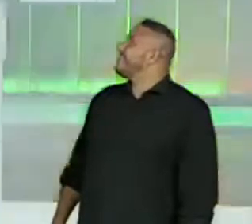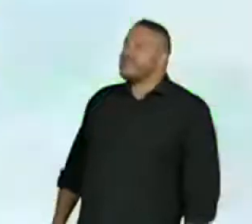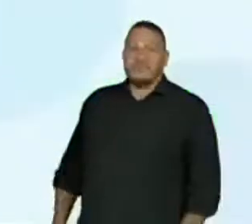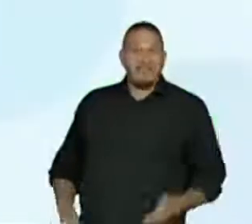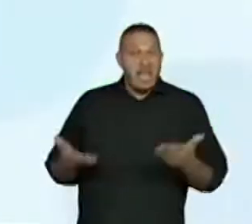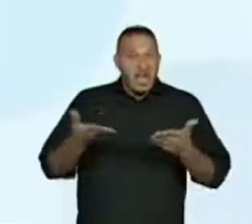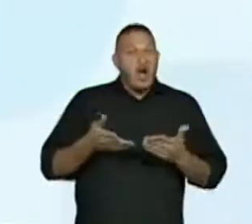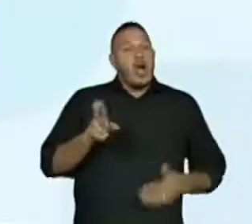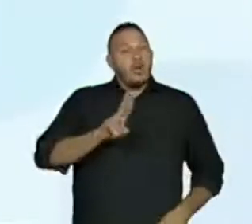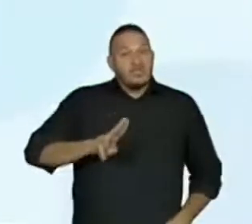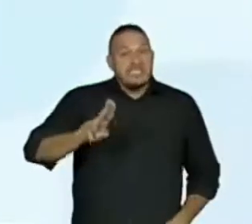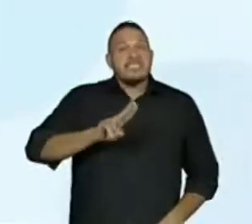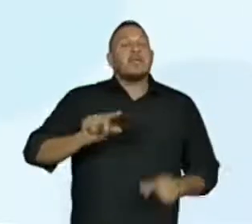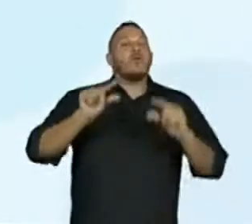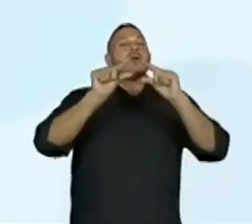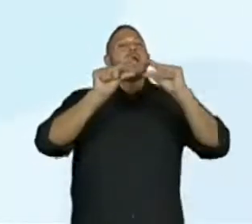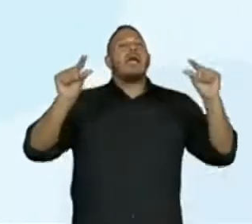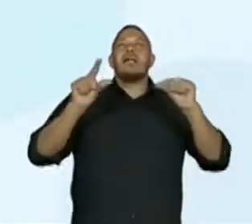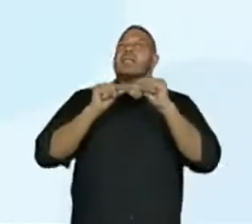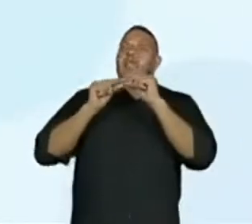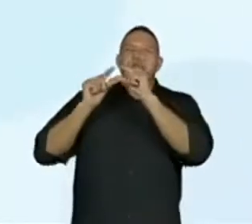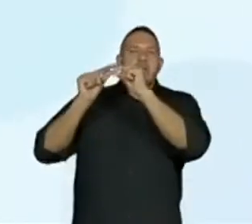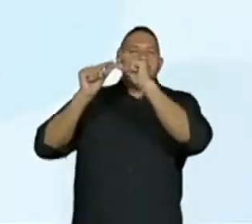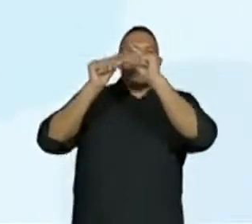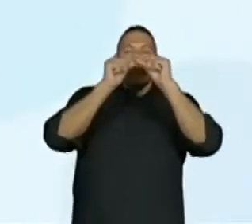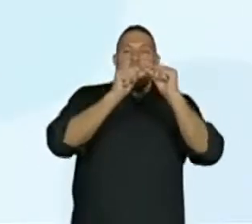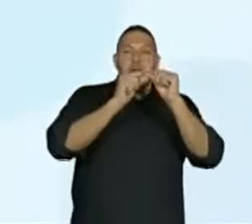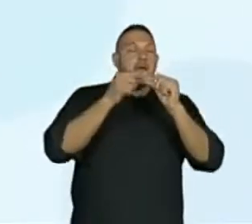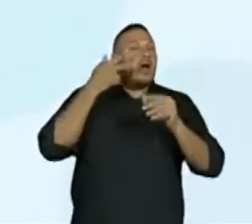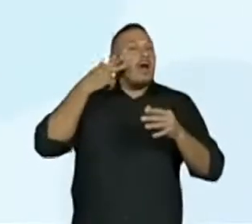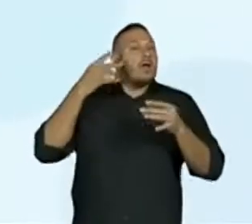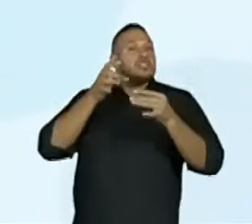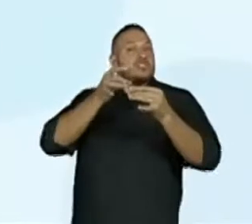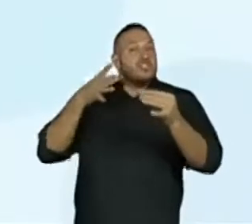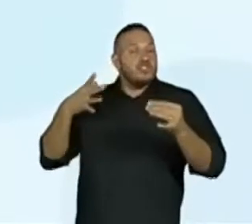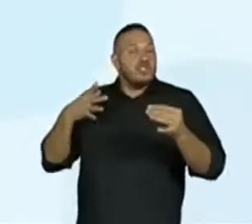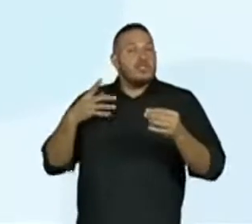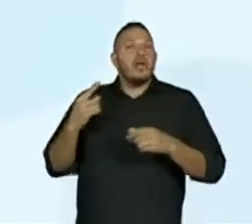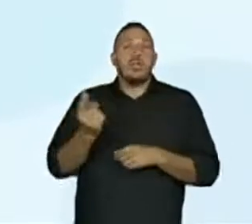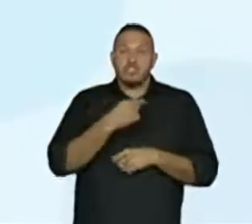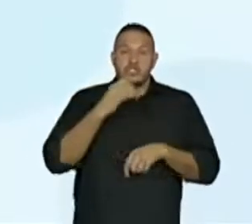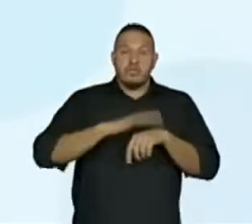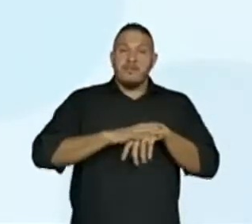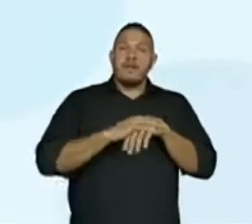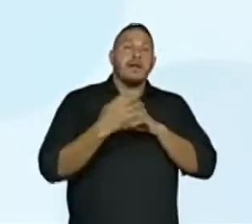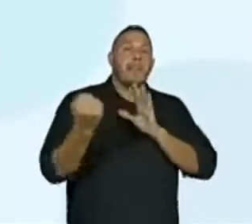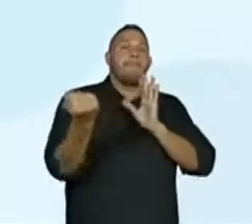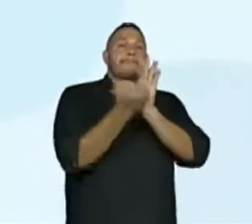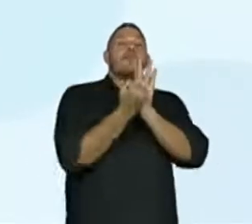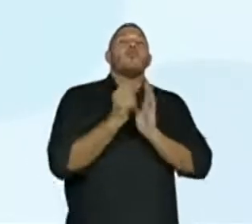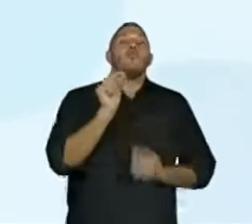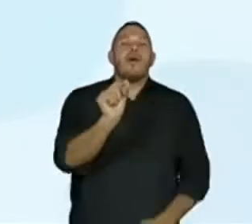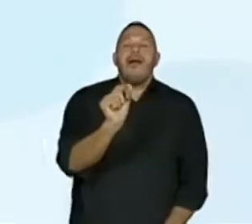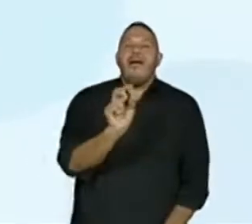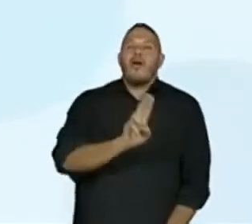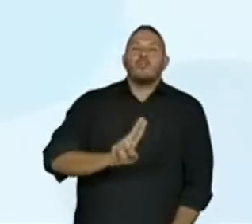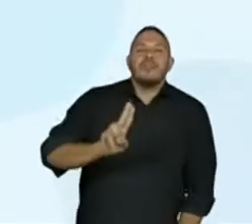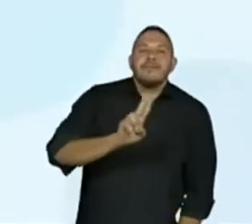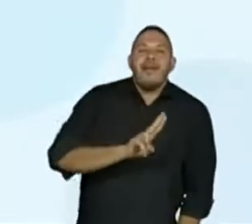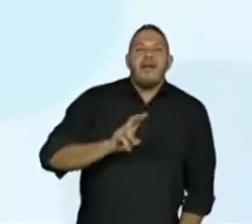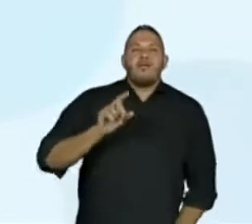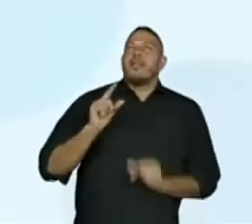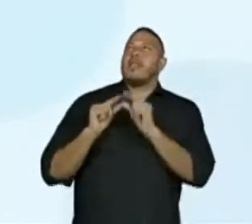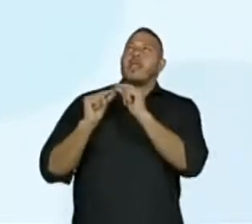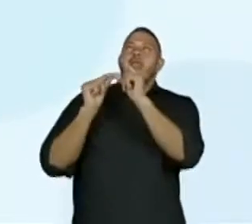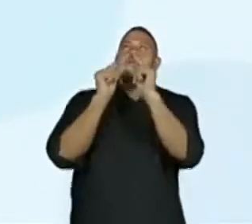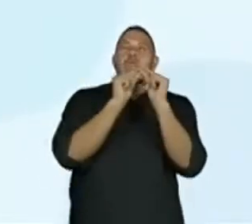utilização das constelações indígenas a gente vai registrar então as utilizações das constelações